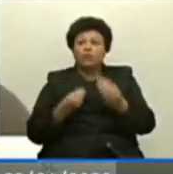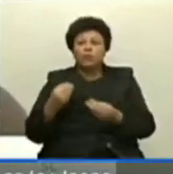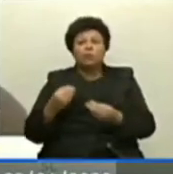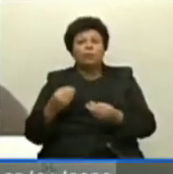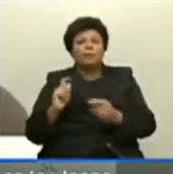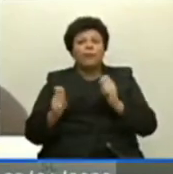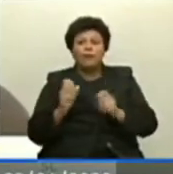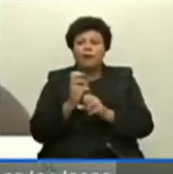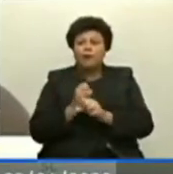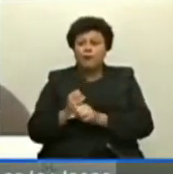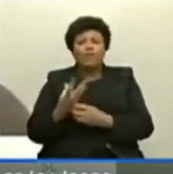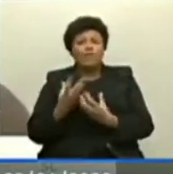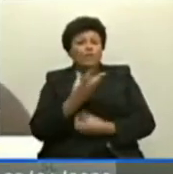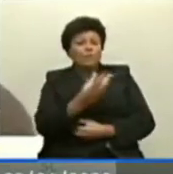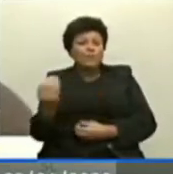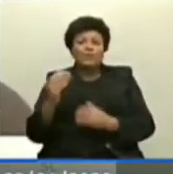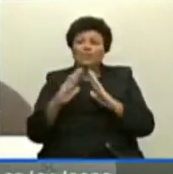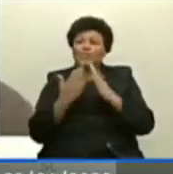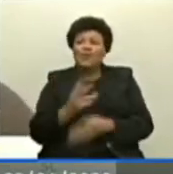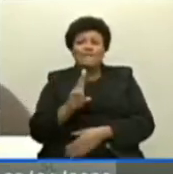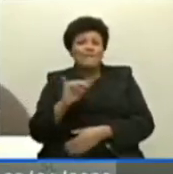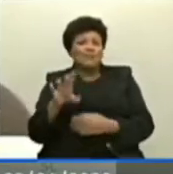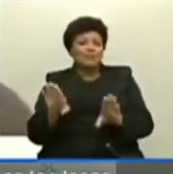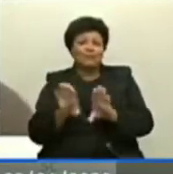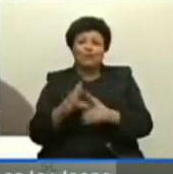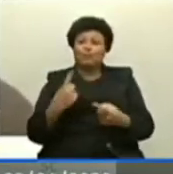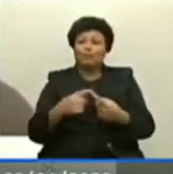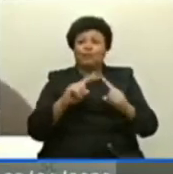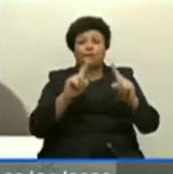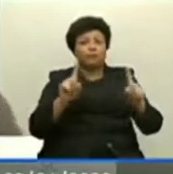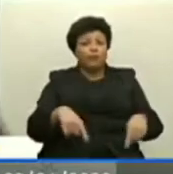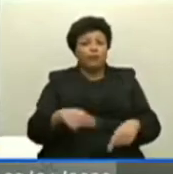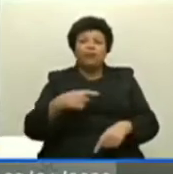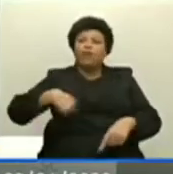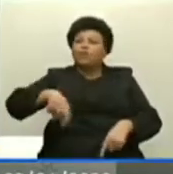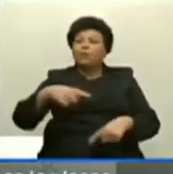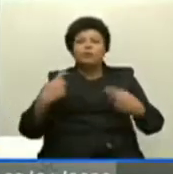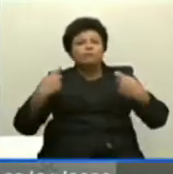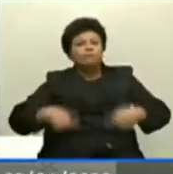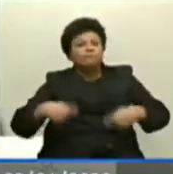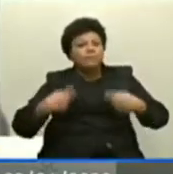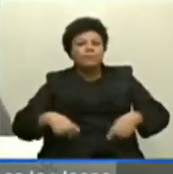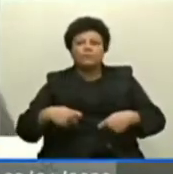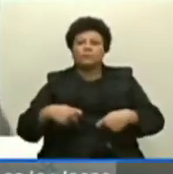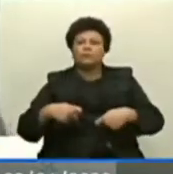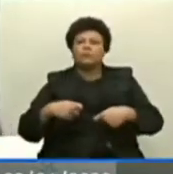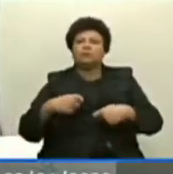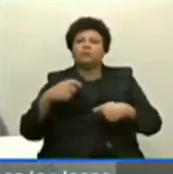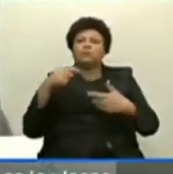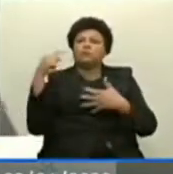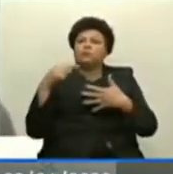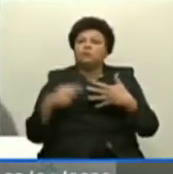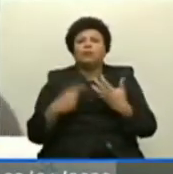Muitas escolas irão fechar, porque tem funcionários, então, a gente precisa um parâmetro, alguma